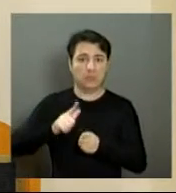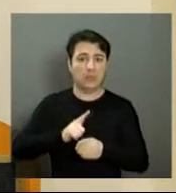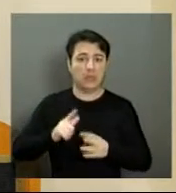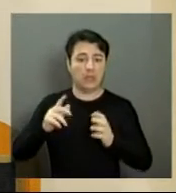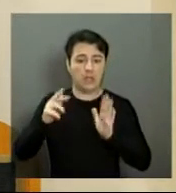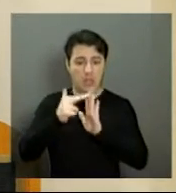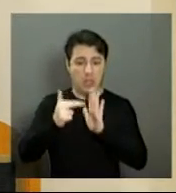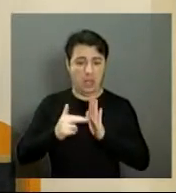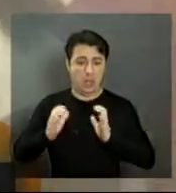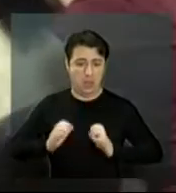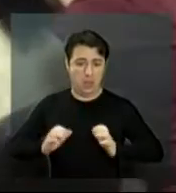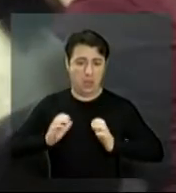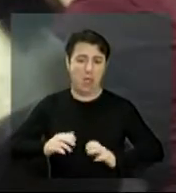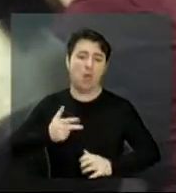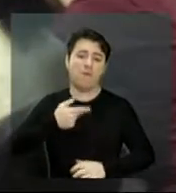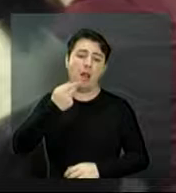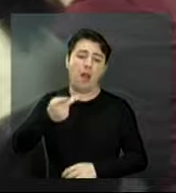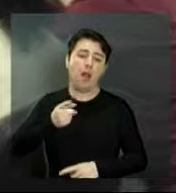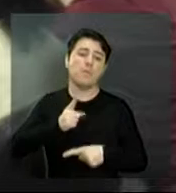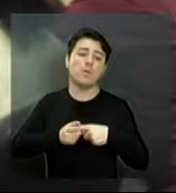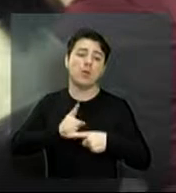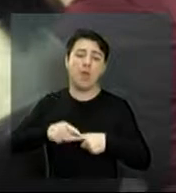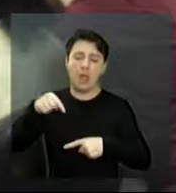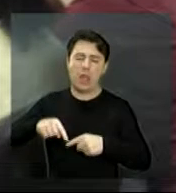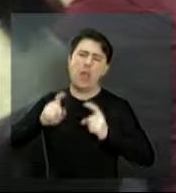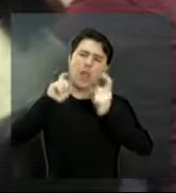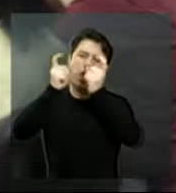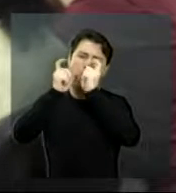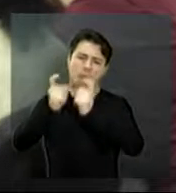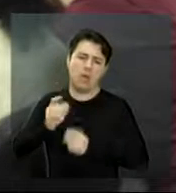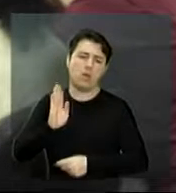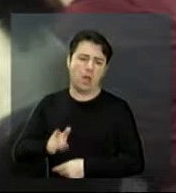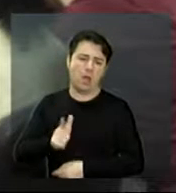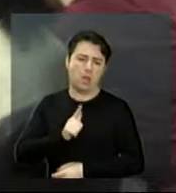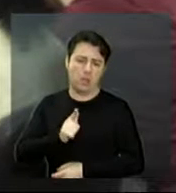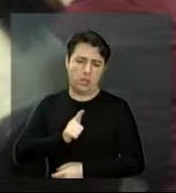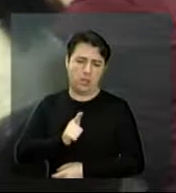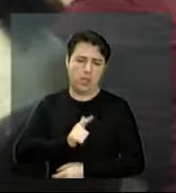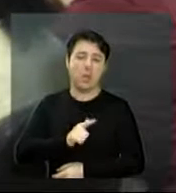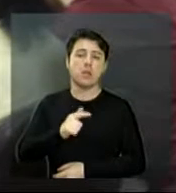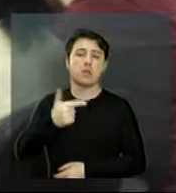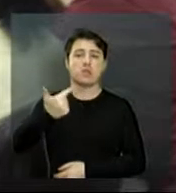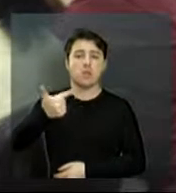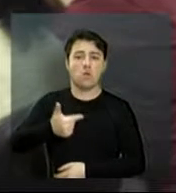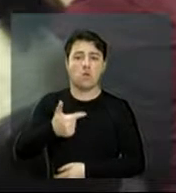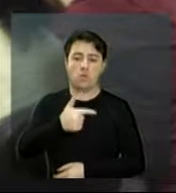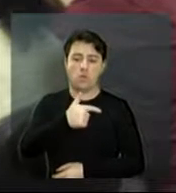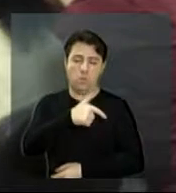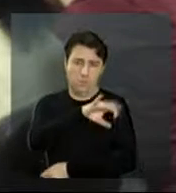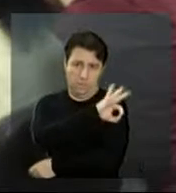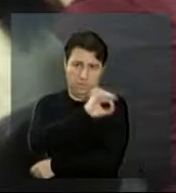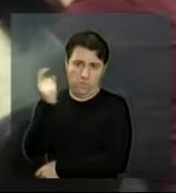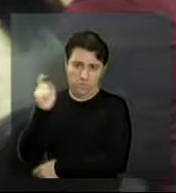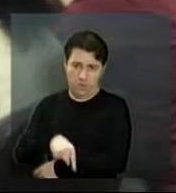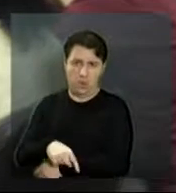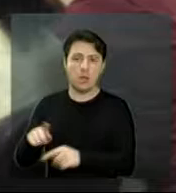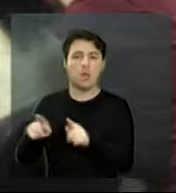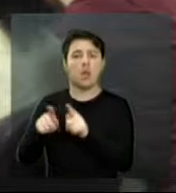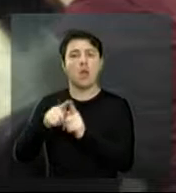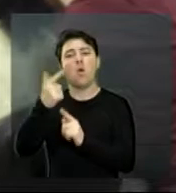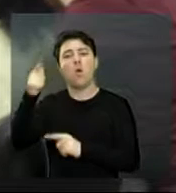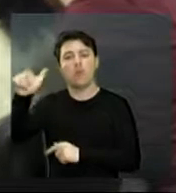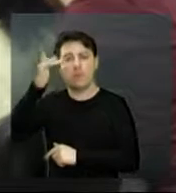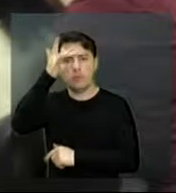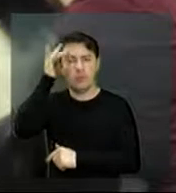mas, como eu já disse em diversas outras sessões, nós chegamos a ter reunião, inclusive, com o vice-prefeito, também secretário de Desenvolvimento Econômico, com o vereador Elias